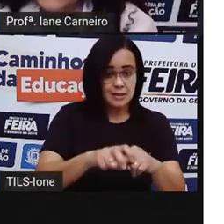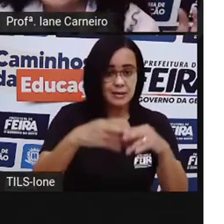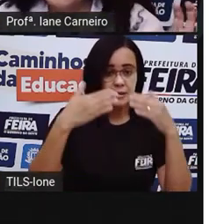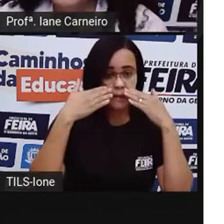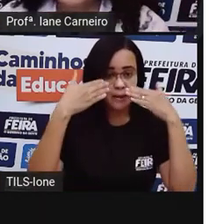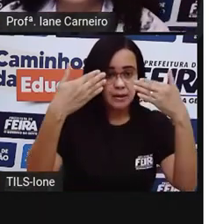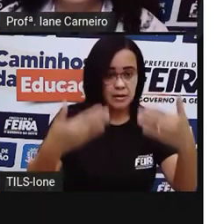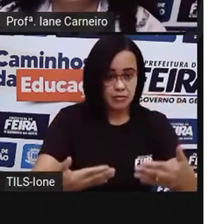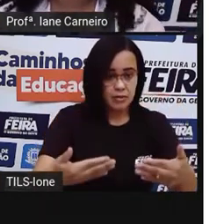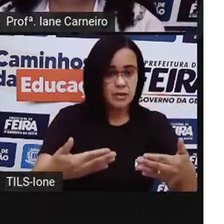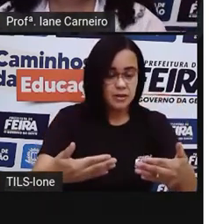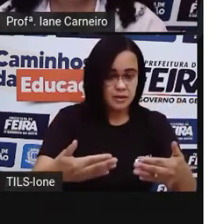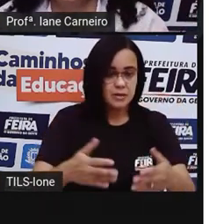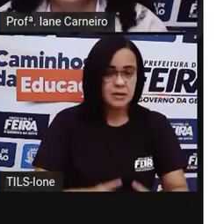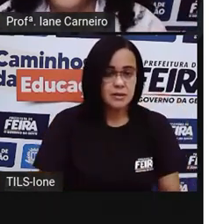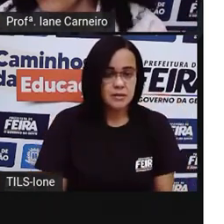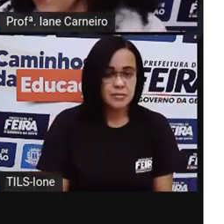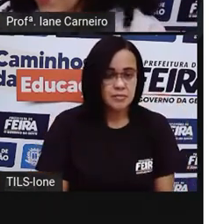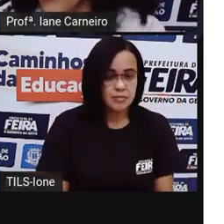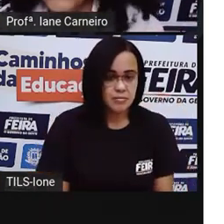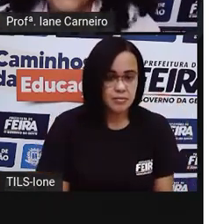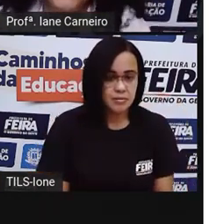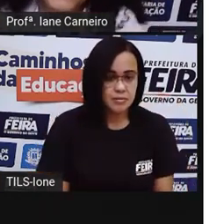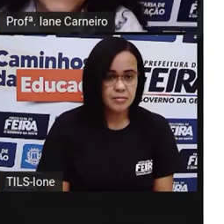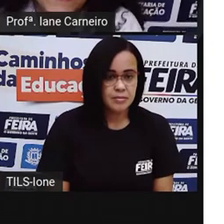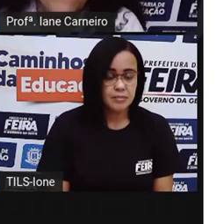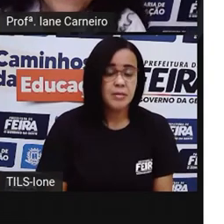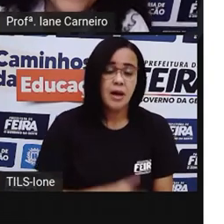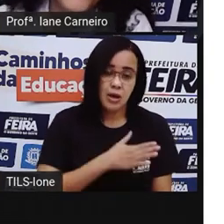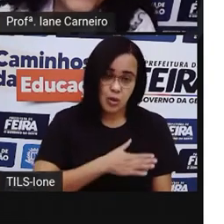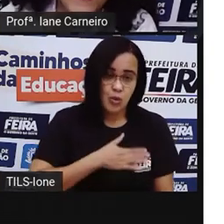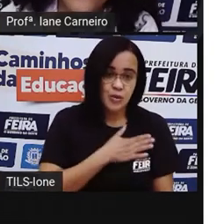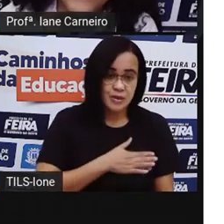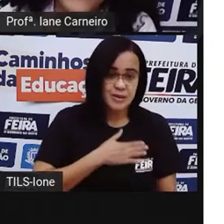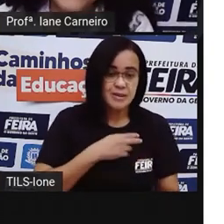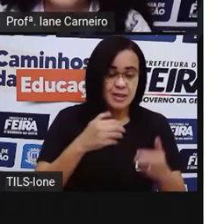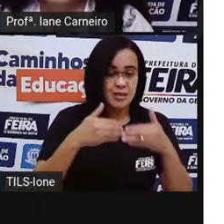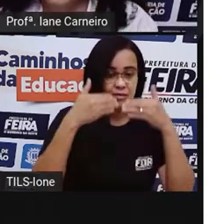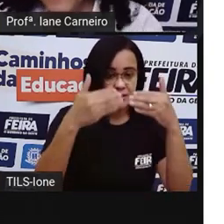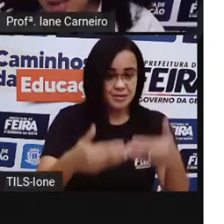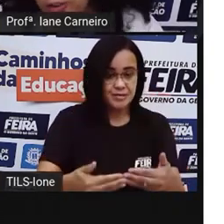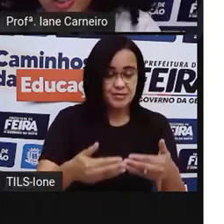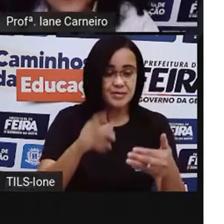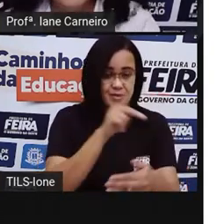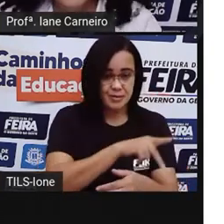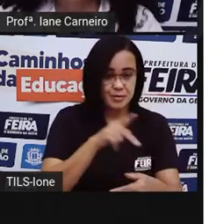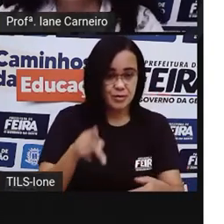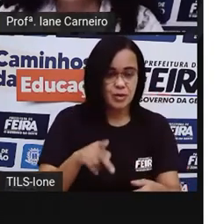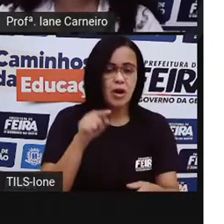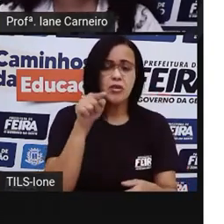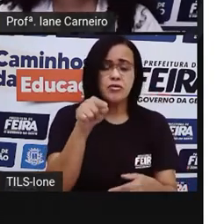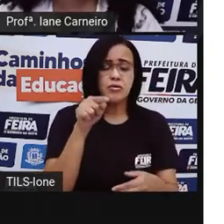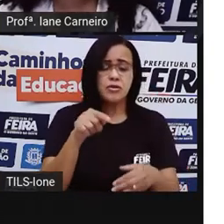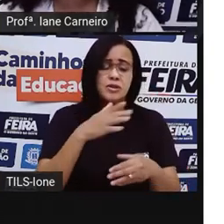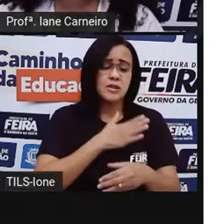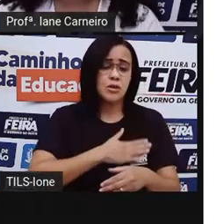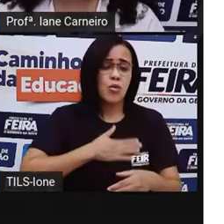segunda cadeira, né? Era o lugar onde a Pró gostava de sentar para assistir a aula. E você, gosta de sentar onde?